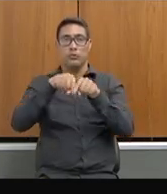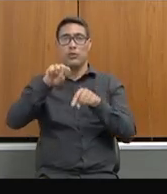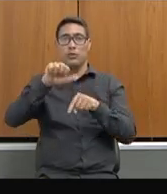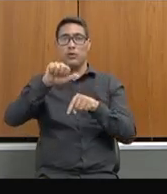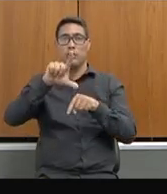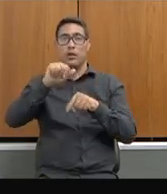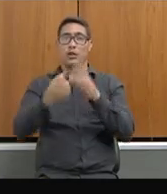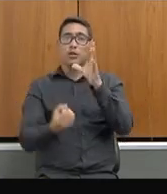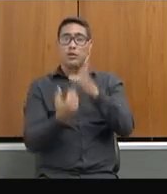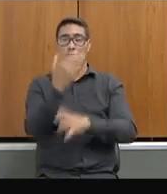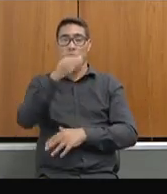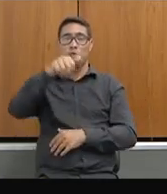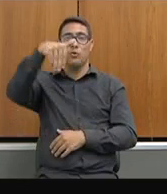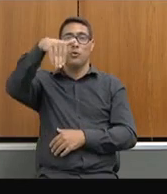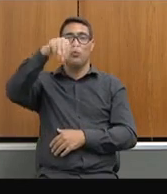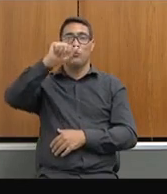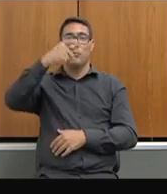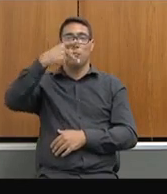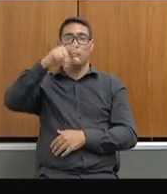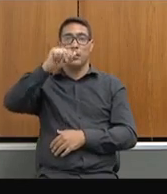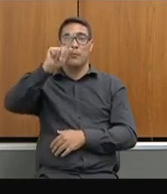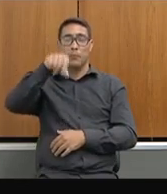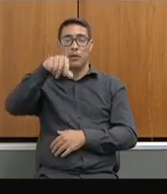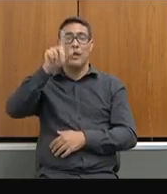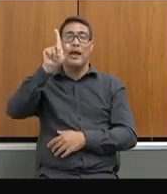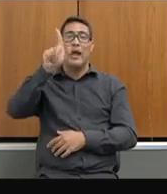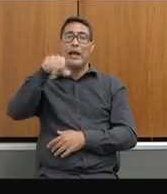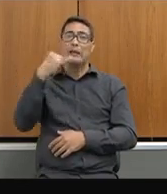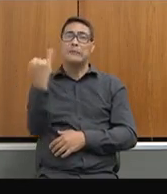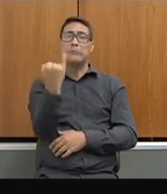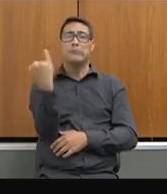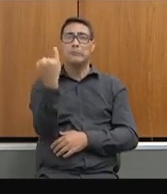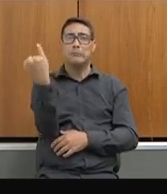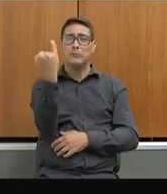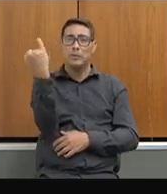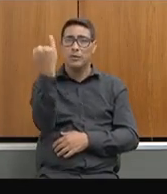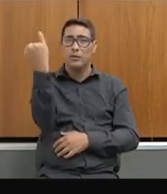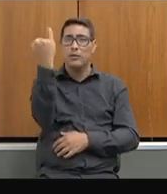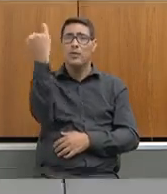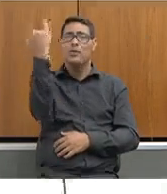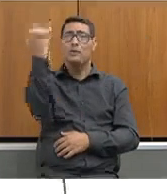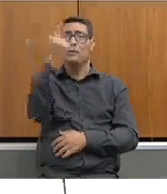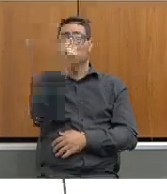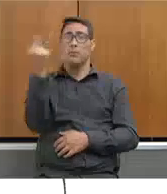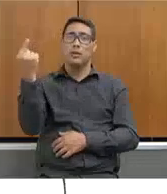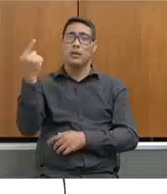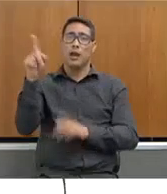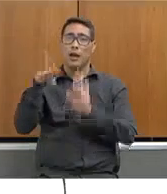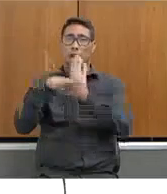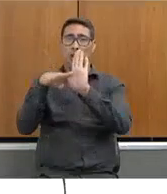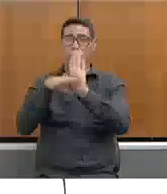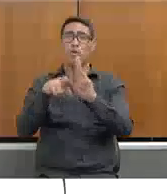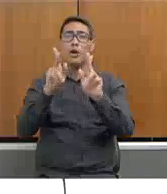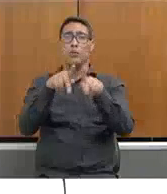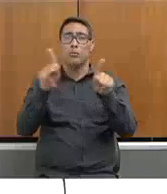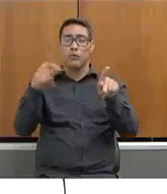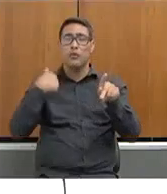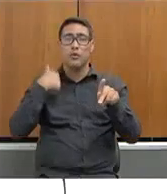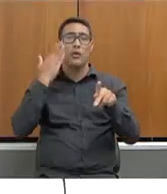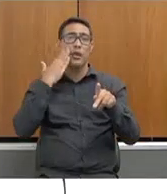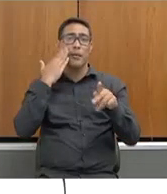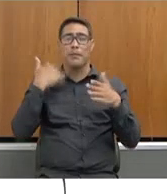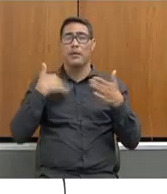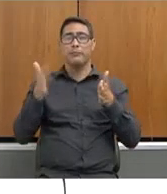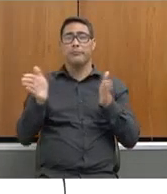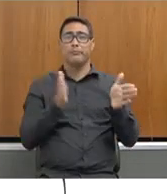mapa. uma ferramenta importantíssima que dá ao professor que está em sala de aula o direcionamento do que